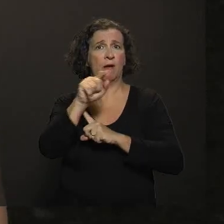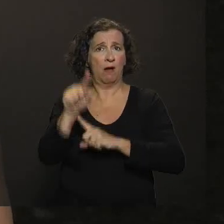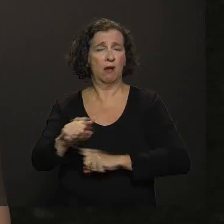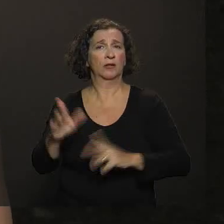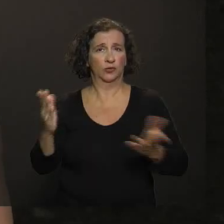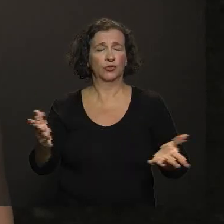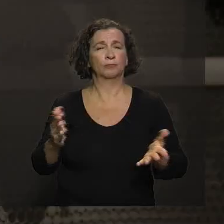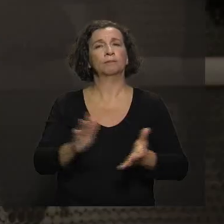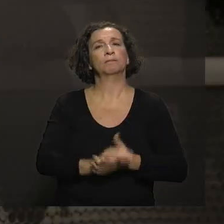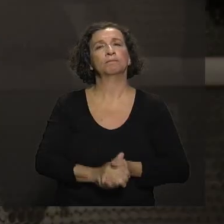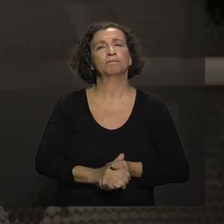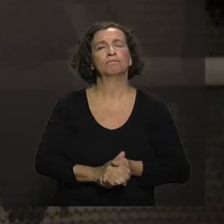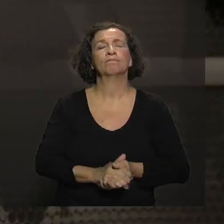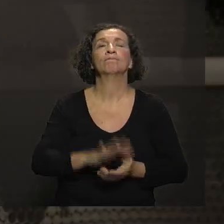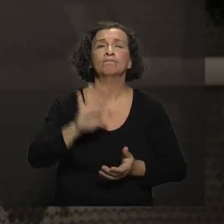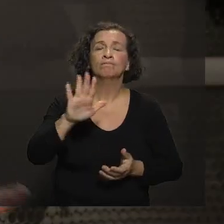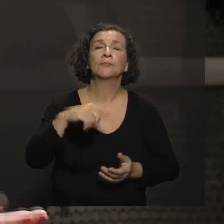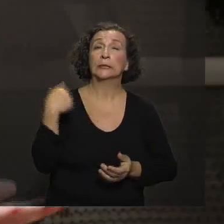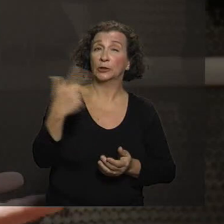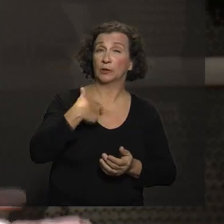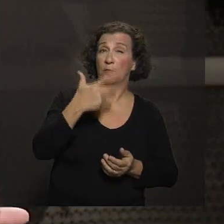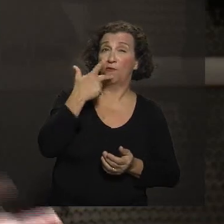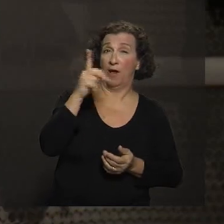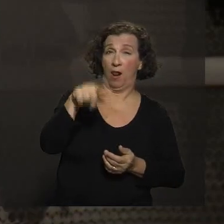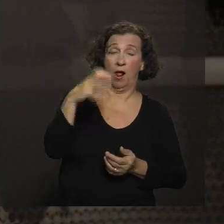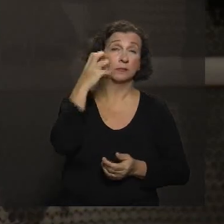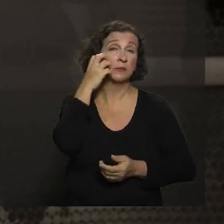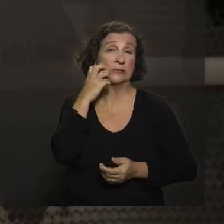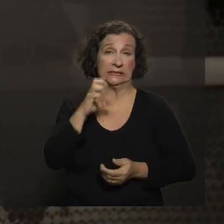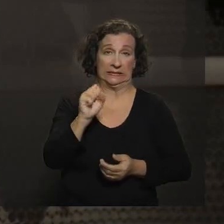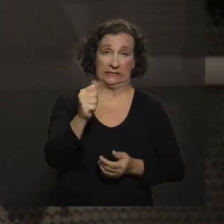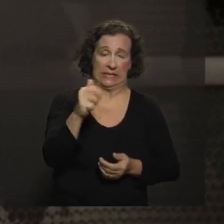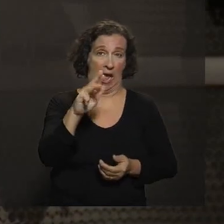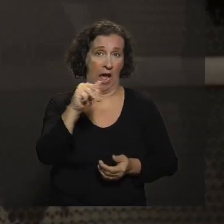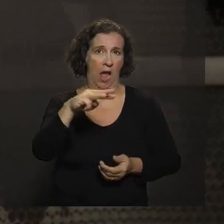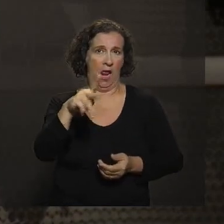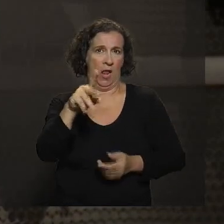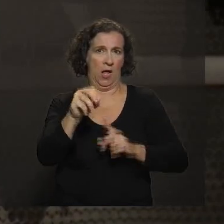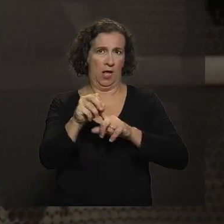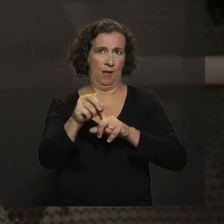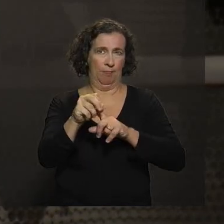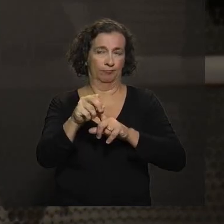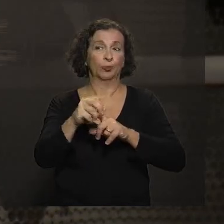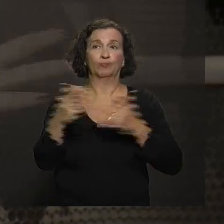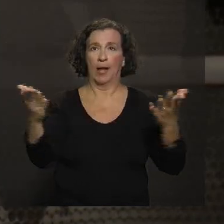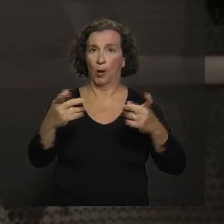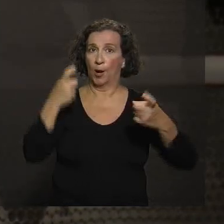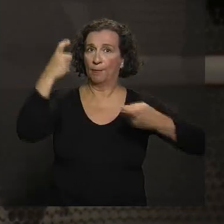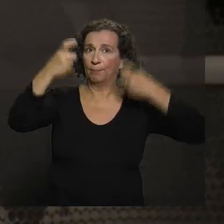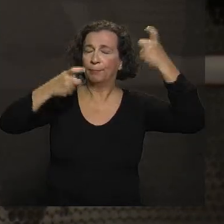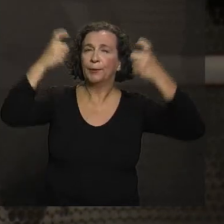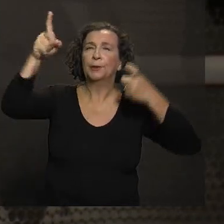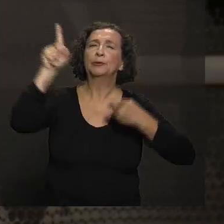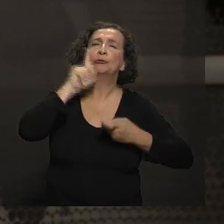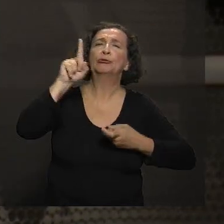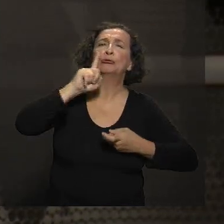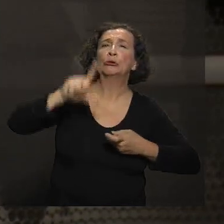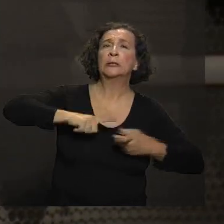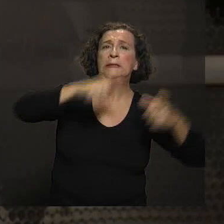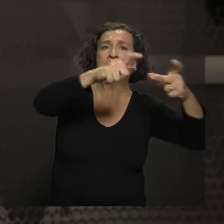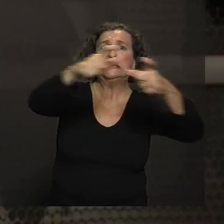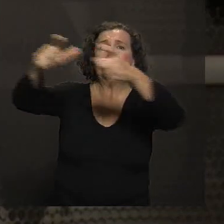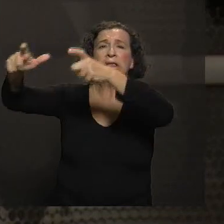por que não fazer. Já que a gente está falando em sarampo, a gente falou em sarampo, que é algo que vem preocupando, né? Estados Unidos está cheio de